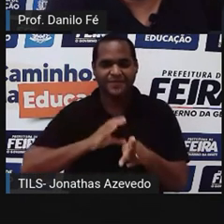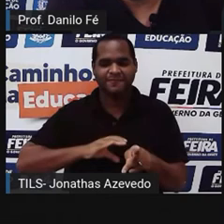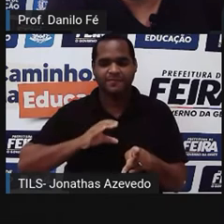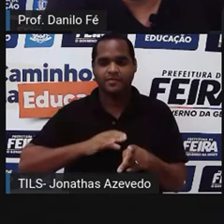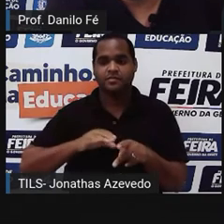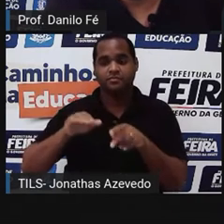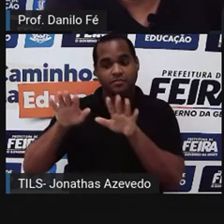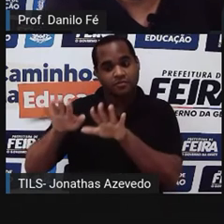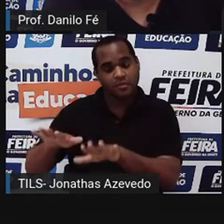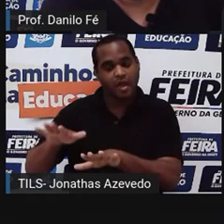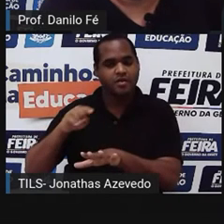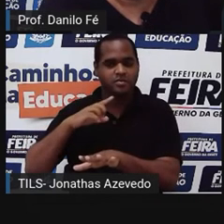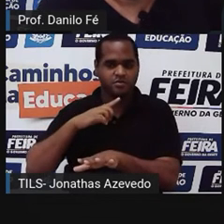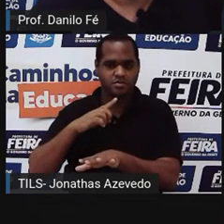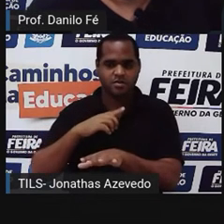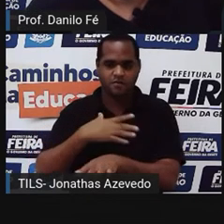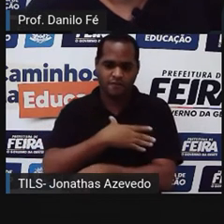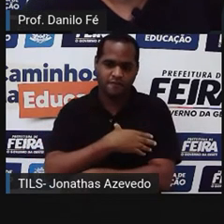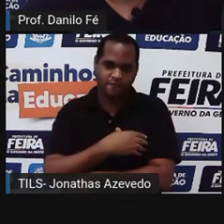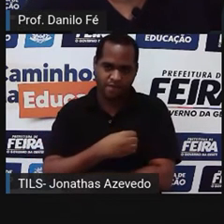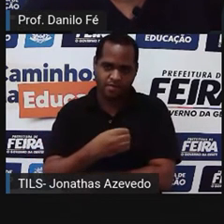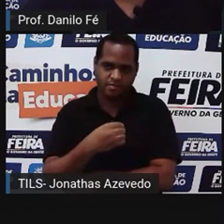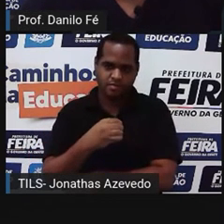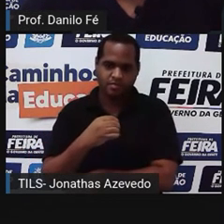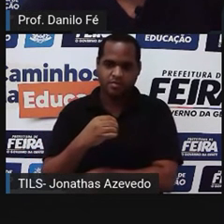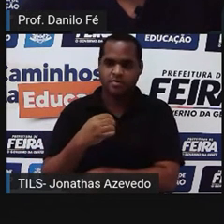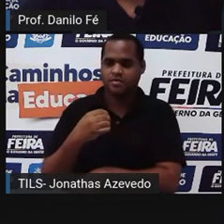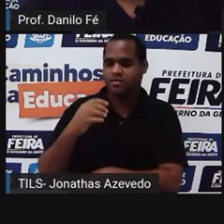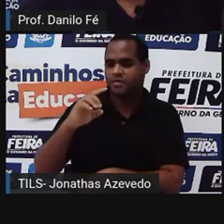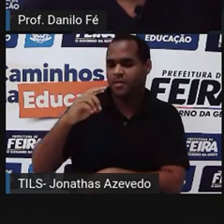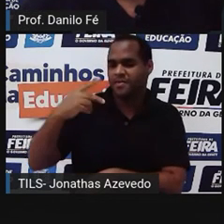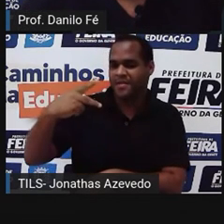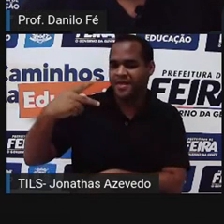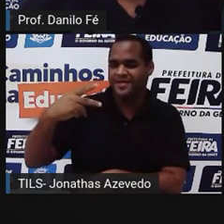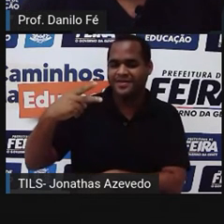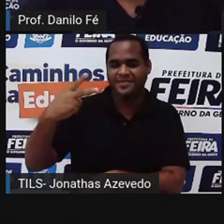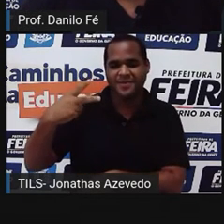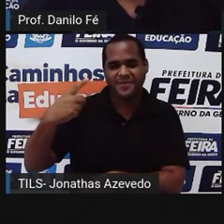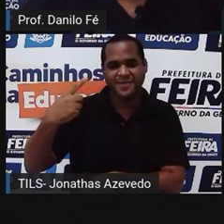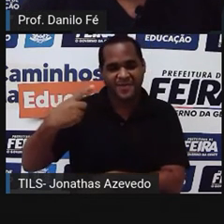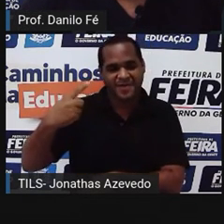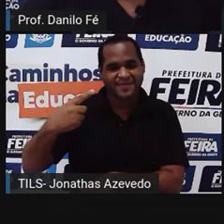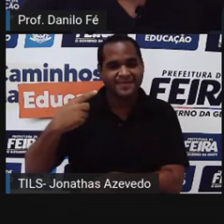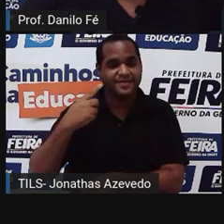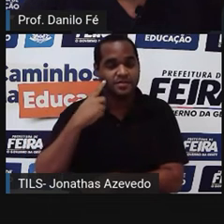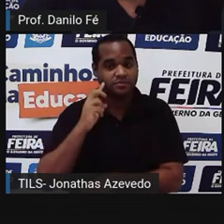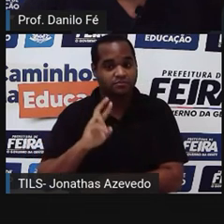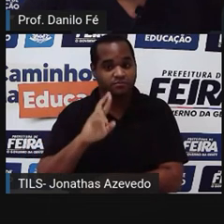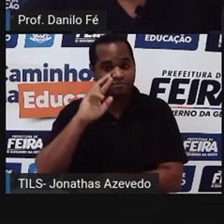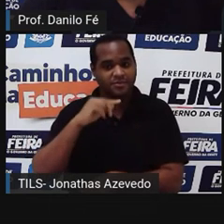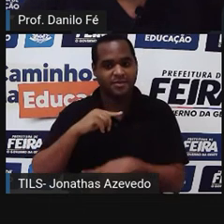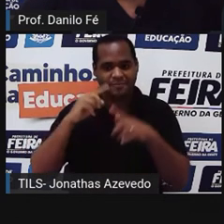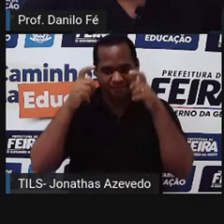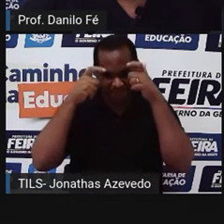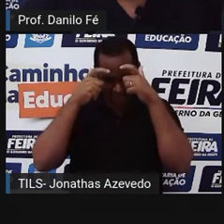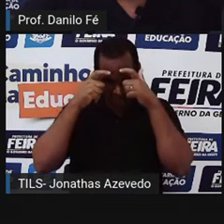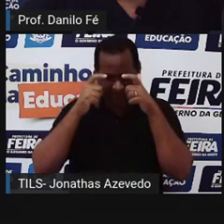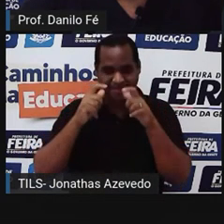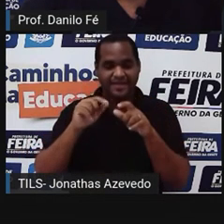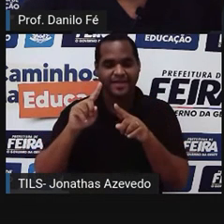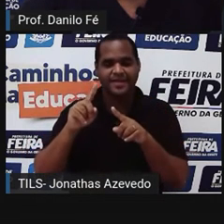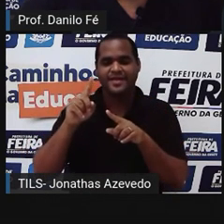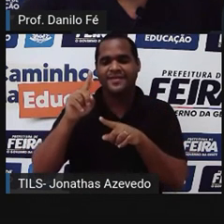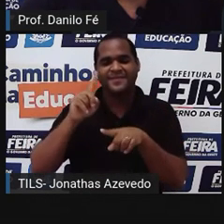sabiamente, seu filho, Pedro I, com a missão de ser o seu príncipe regente e